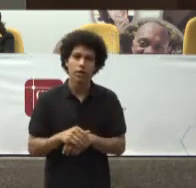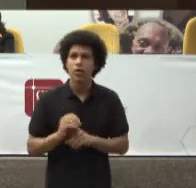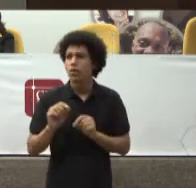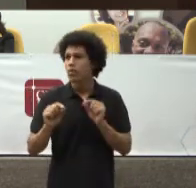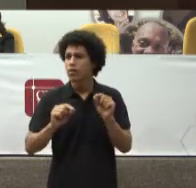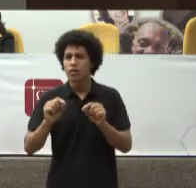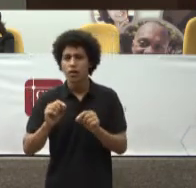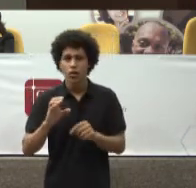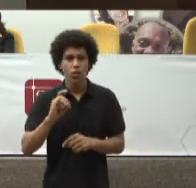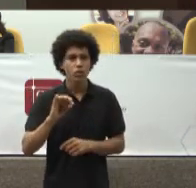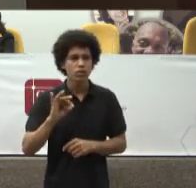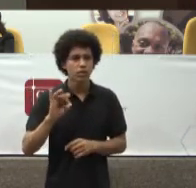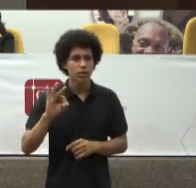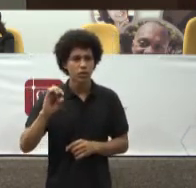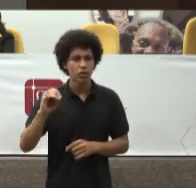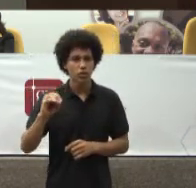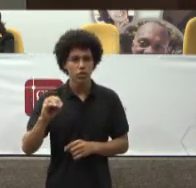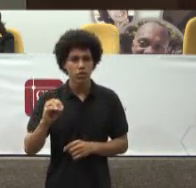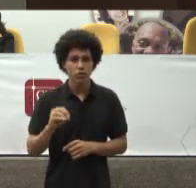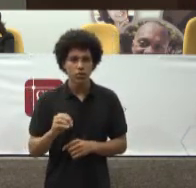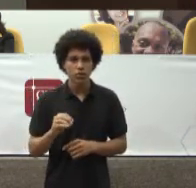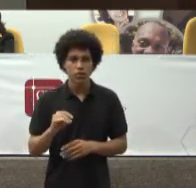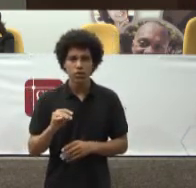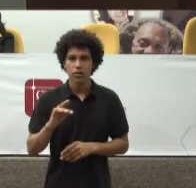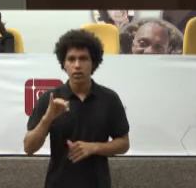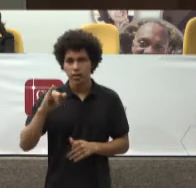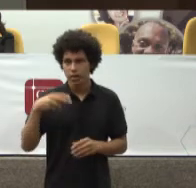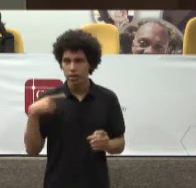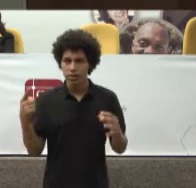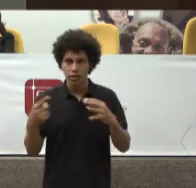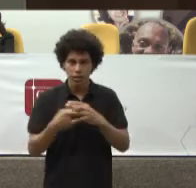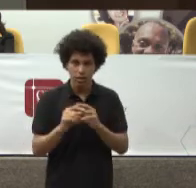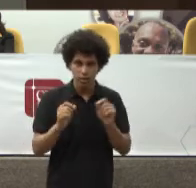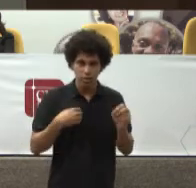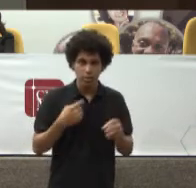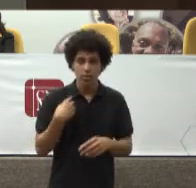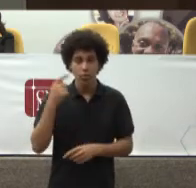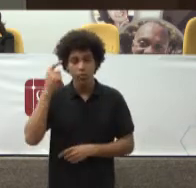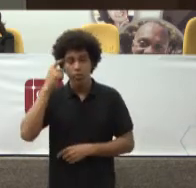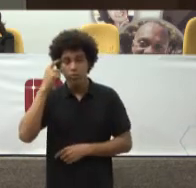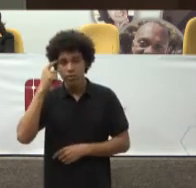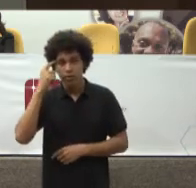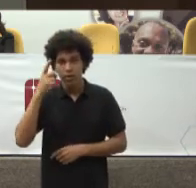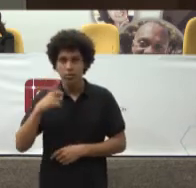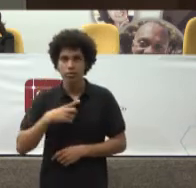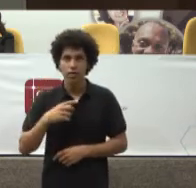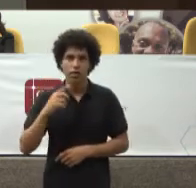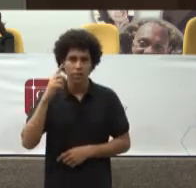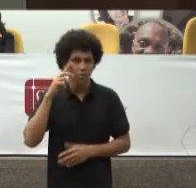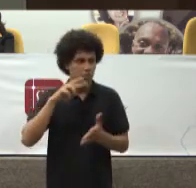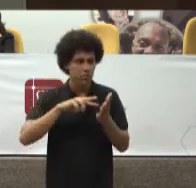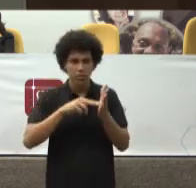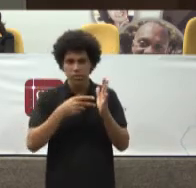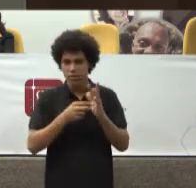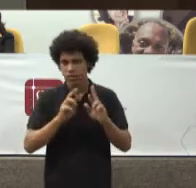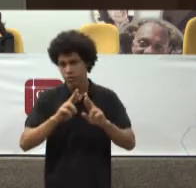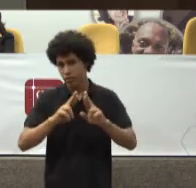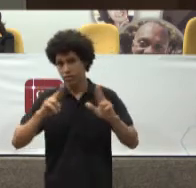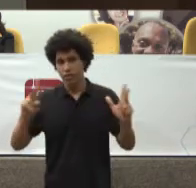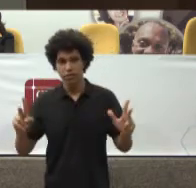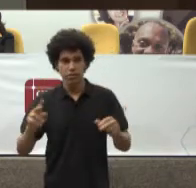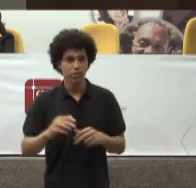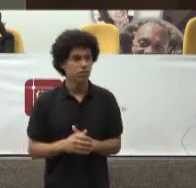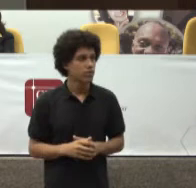integralidade Que ao meu juízo Vem sendo interpretado No mais das vezes De modo Bastante equivocado